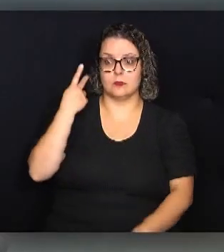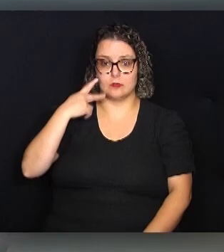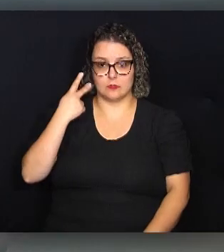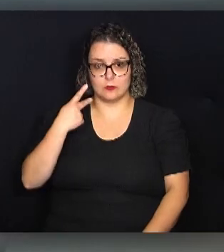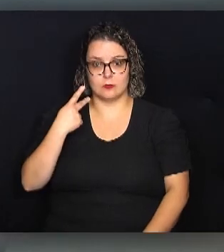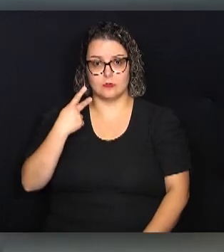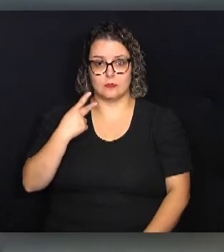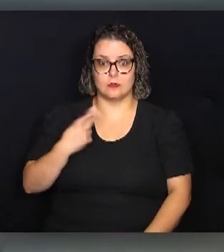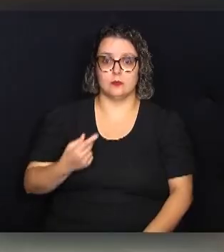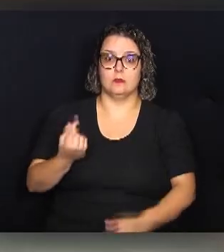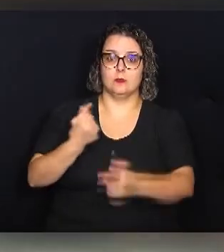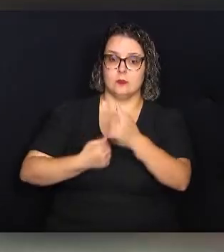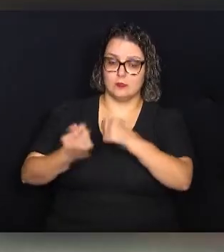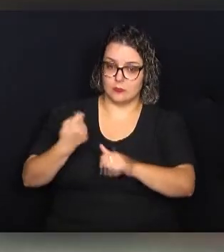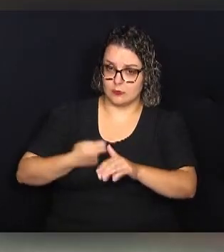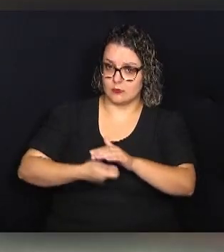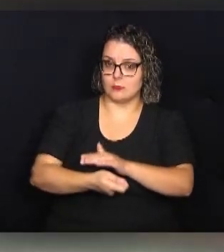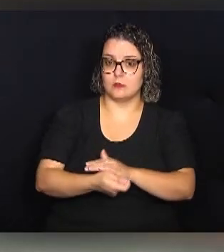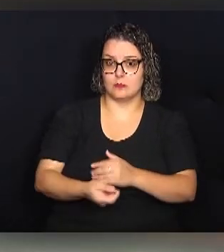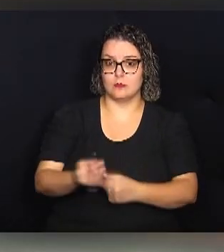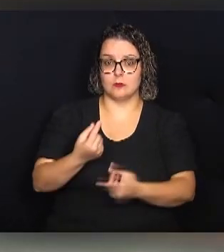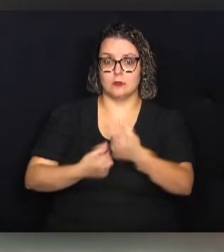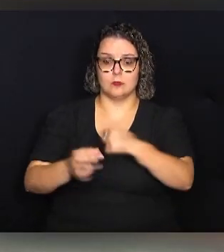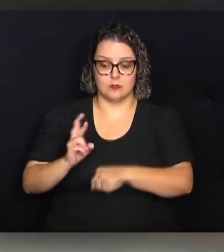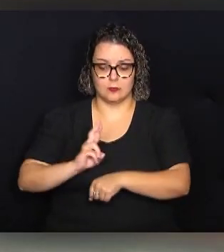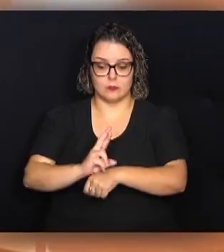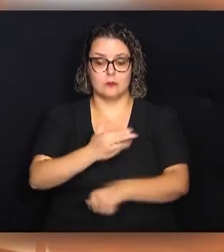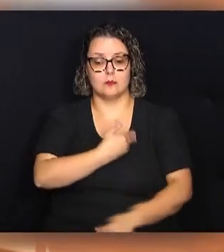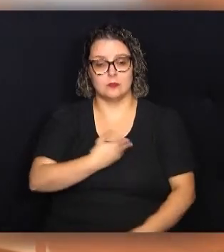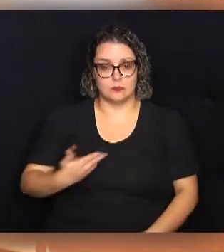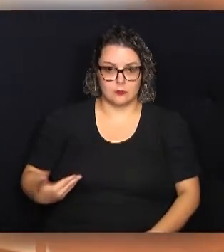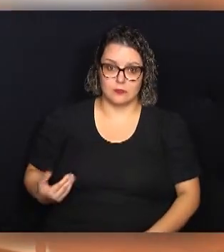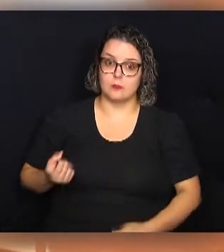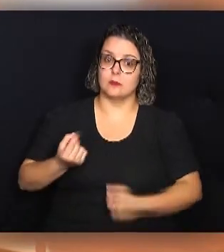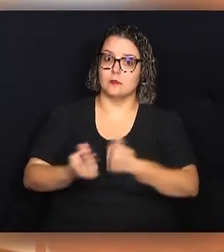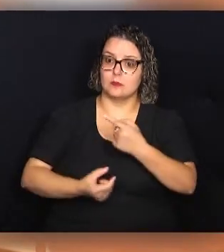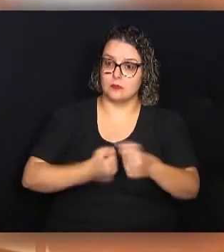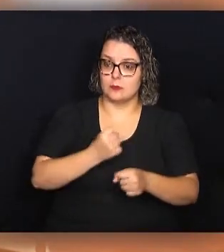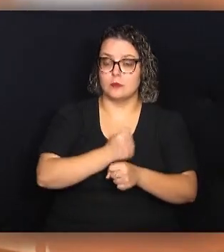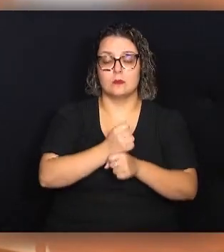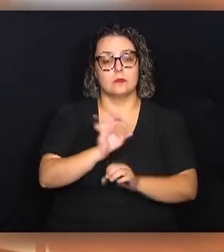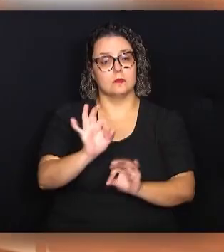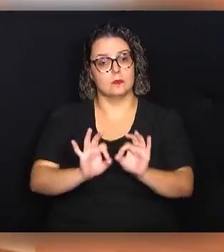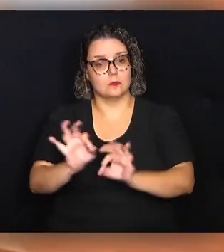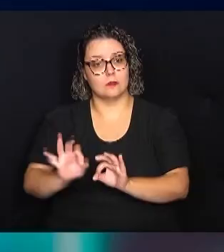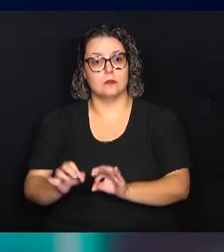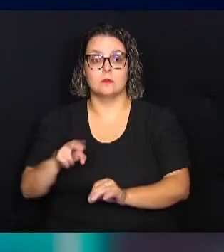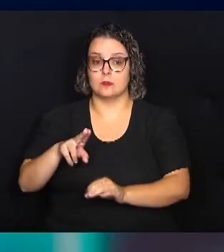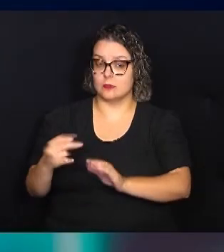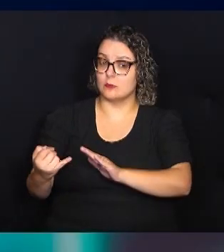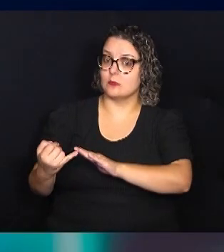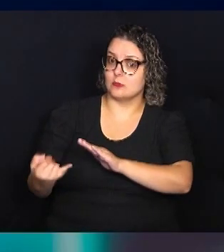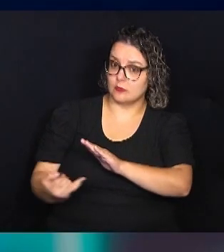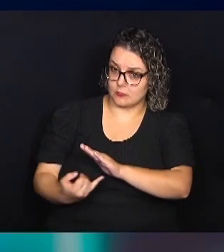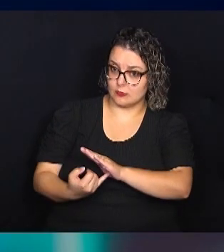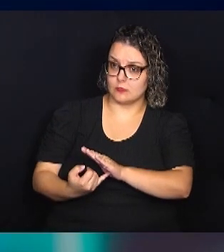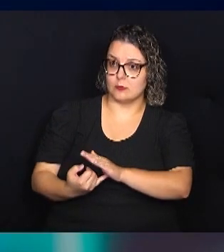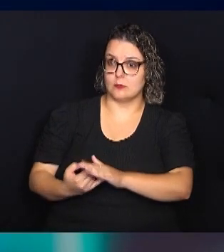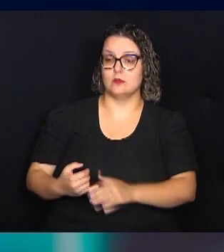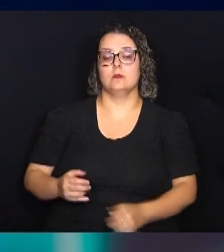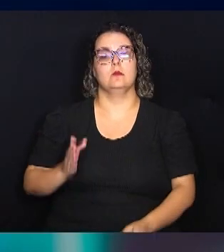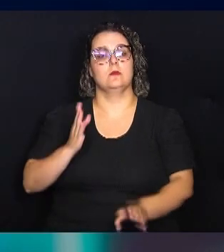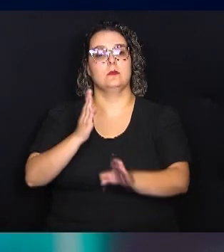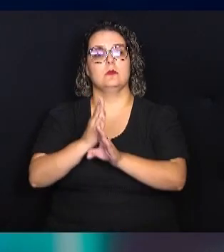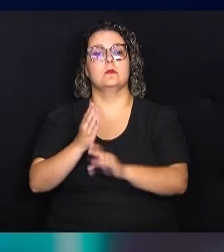destinando recursos do município para determinadas obras, projetos ou instituições. Durante o encontro,